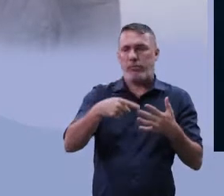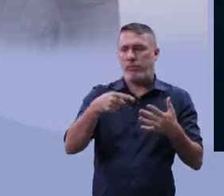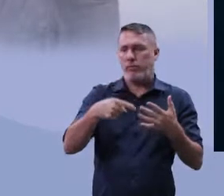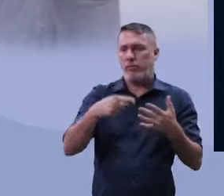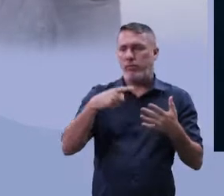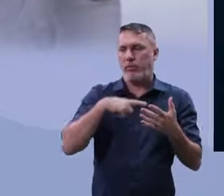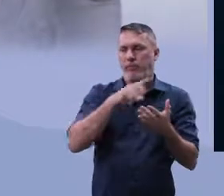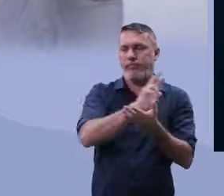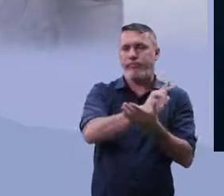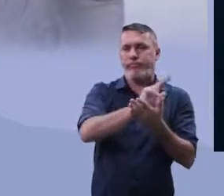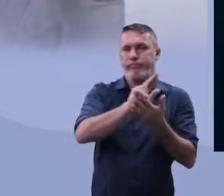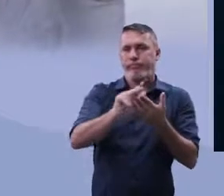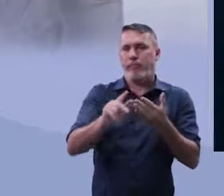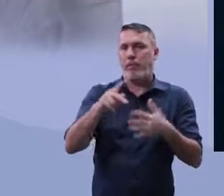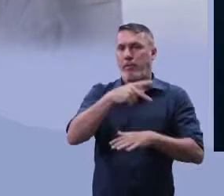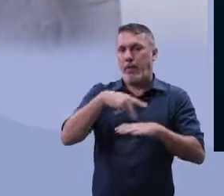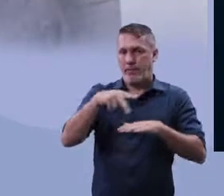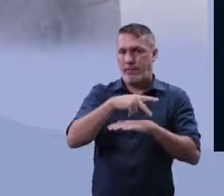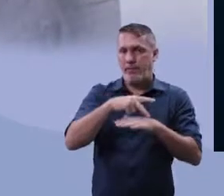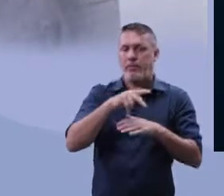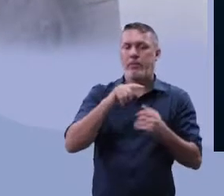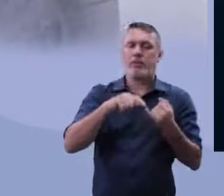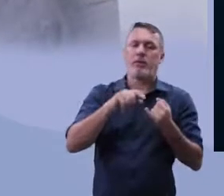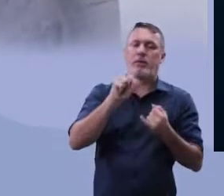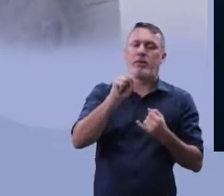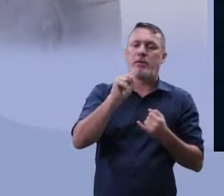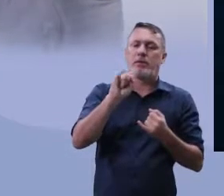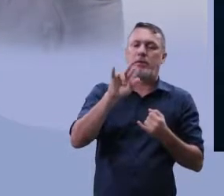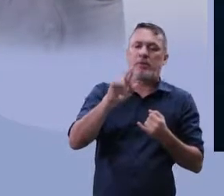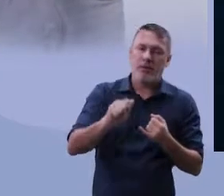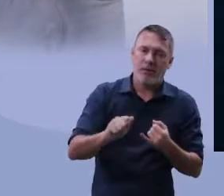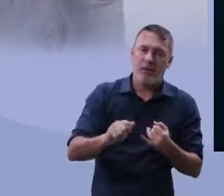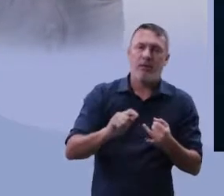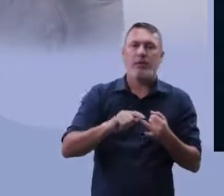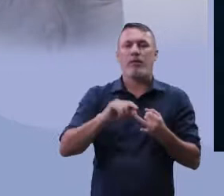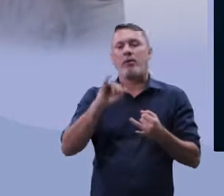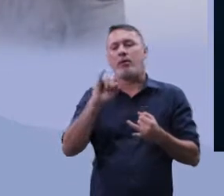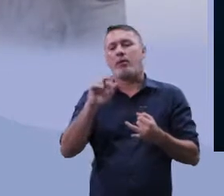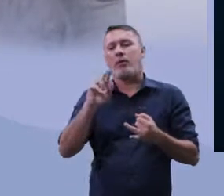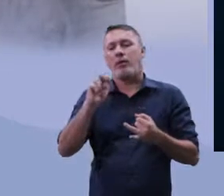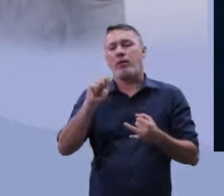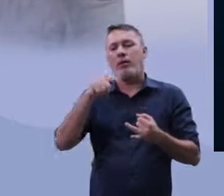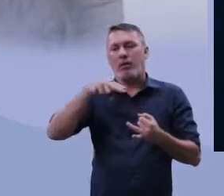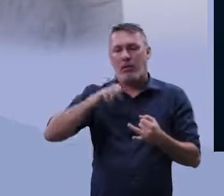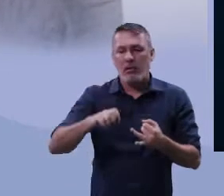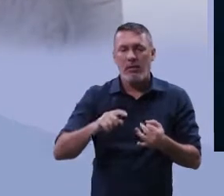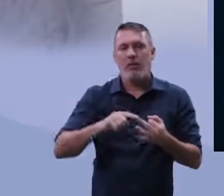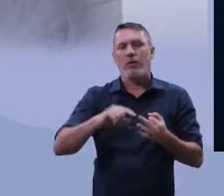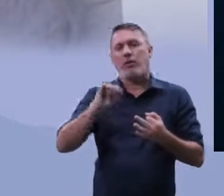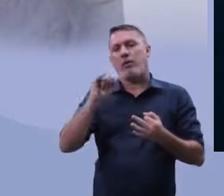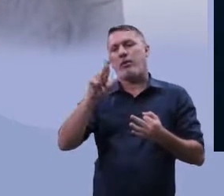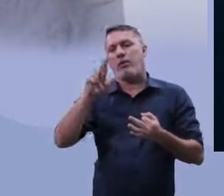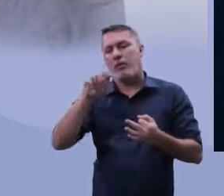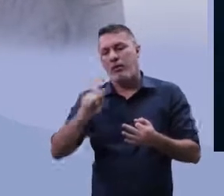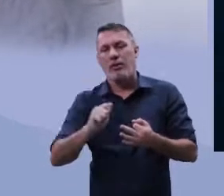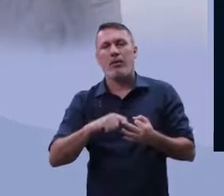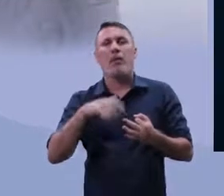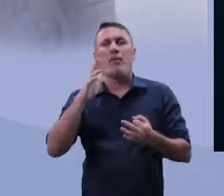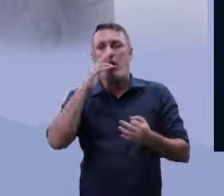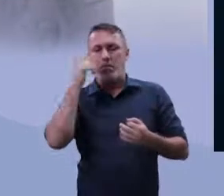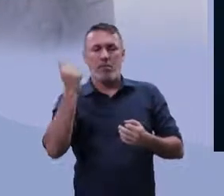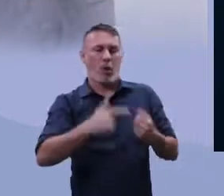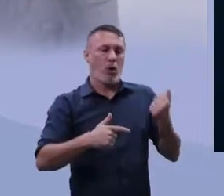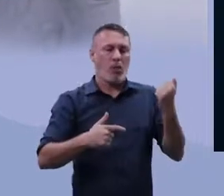Iraque, Irã e Síria. Ou seja, um país querendo se emancipar em cima de todos esses outros